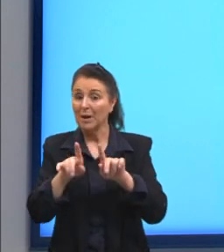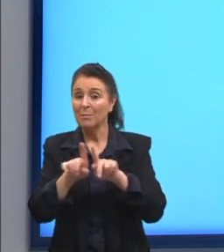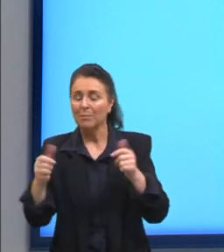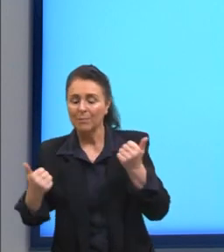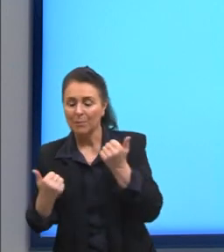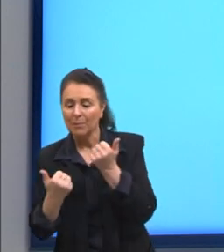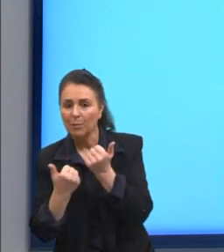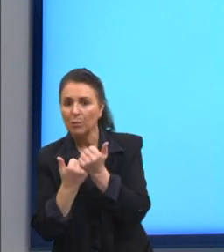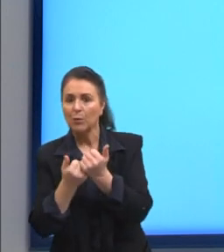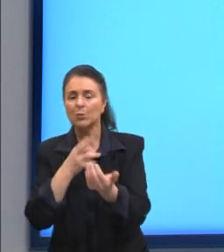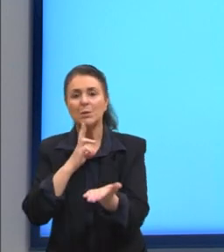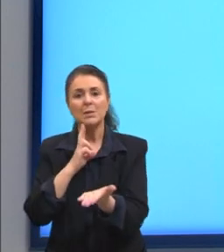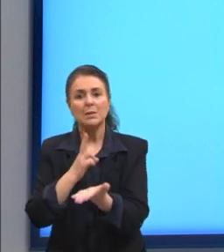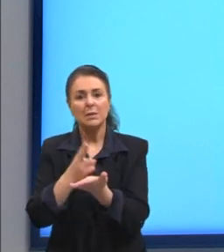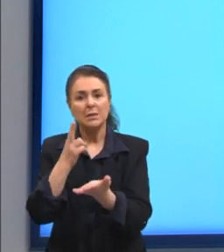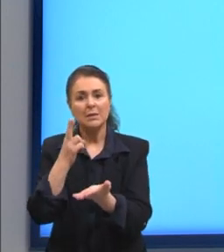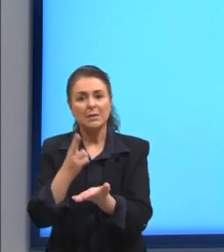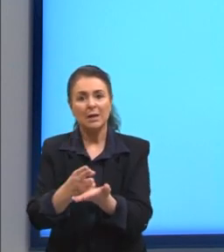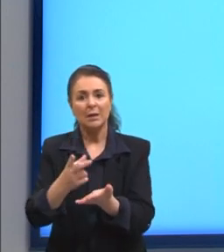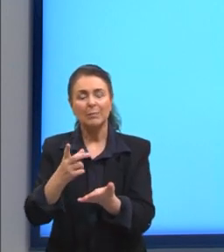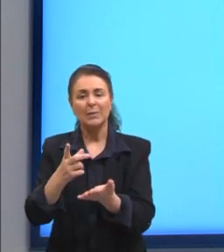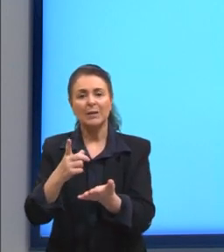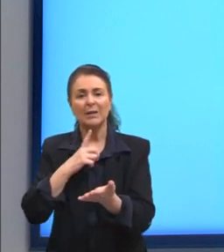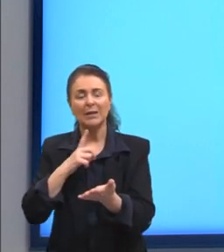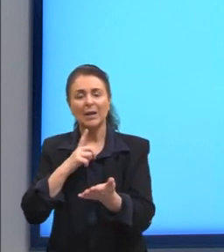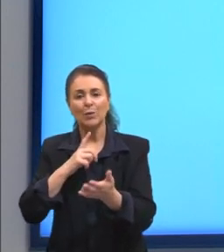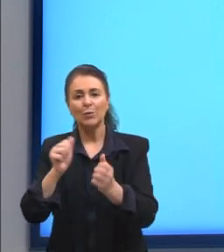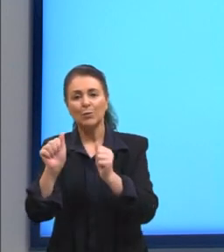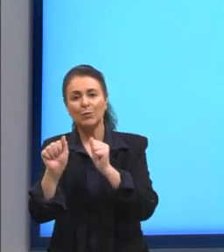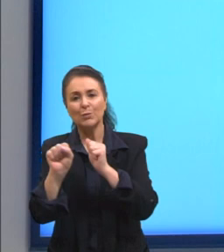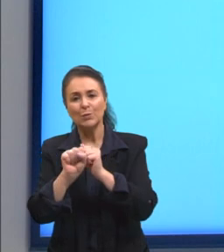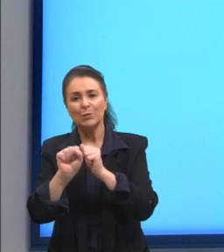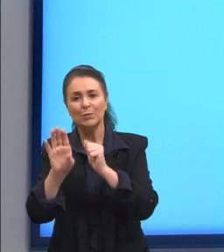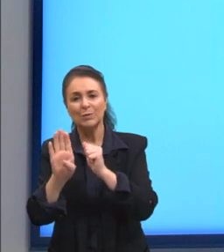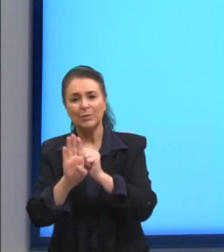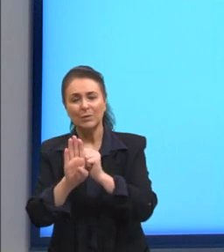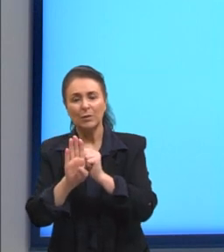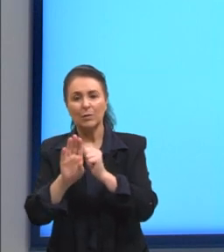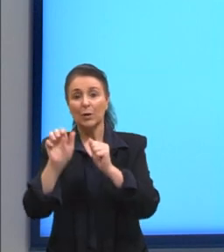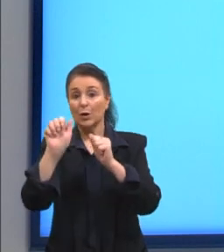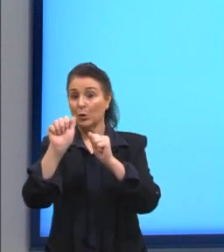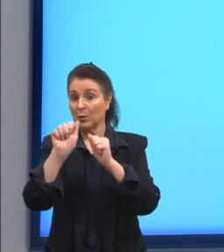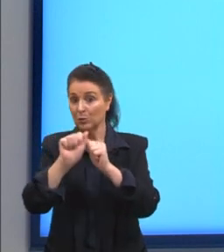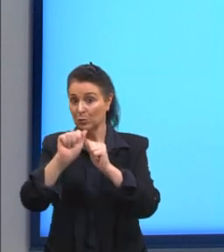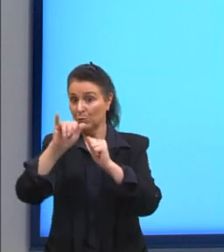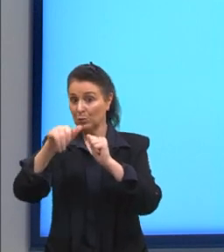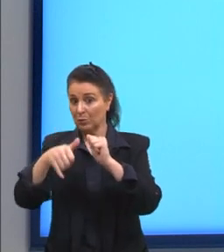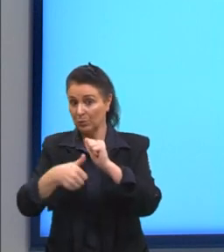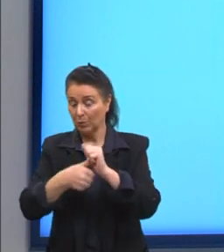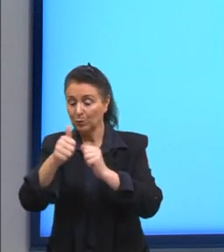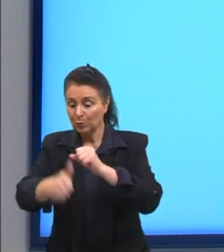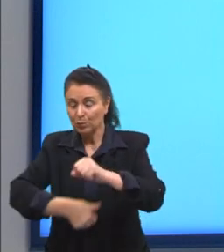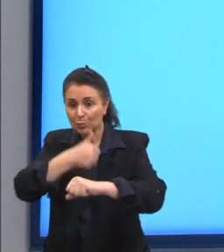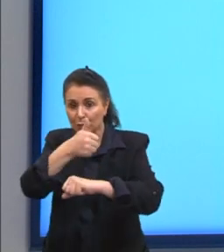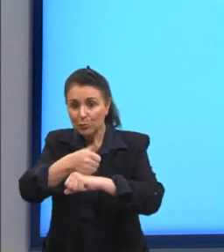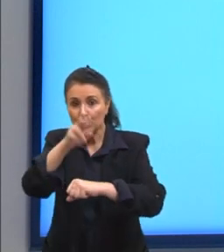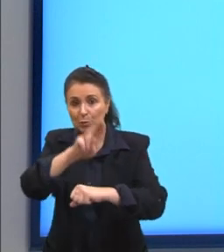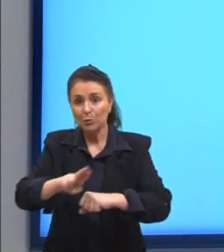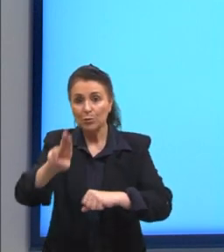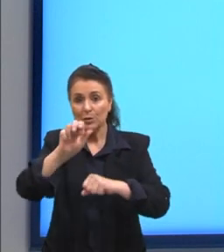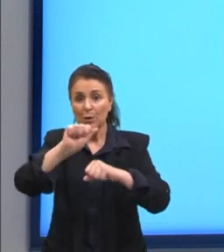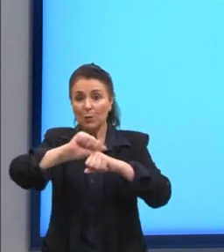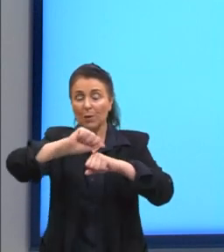ele sempre apresenta valor de um substantivo. E o adjunto de nominal pode ser substituído por um adjetivo.